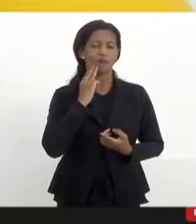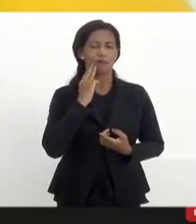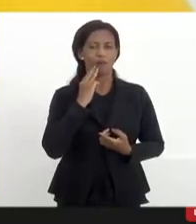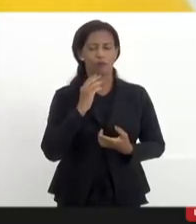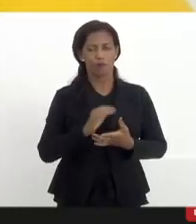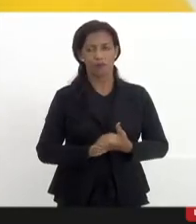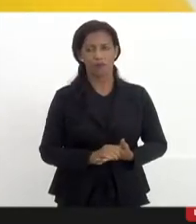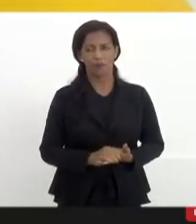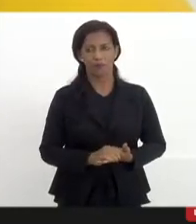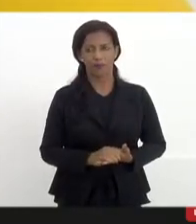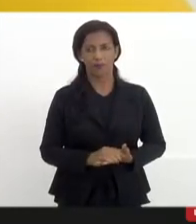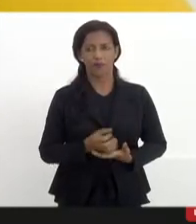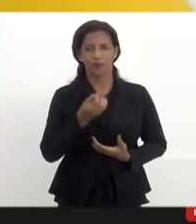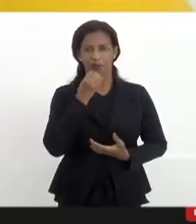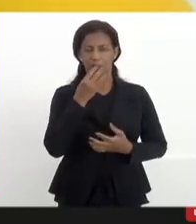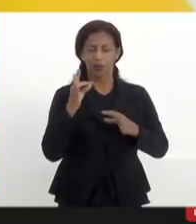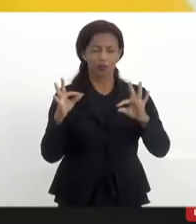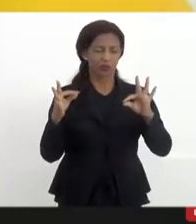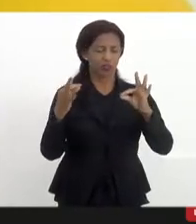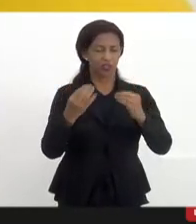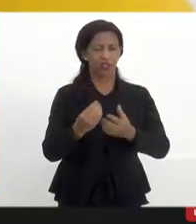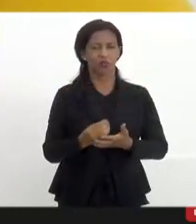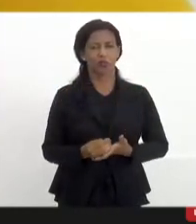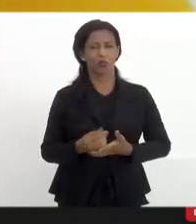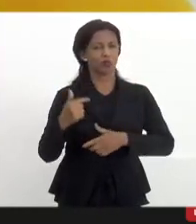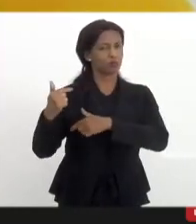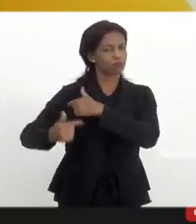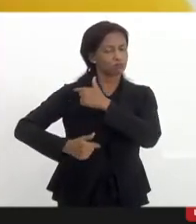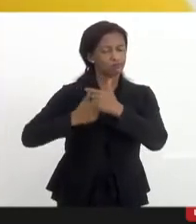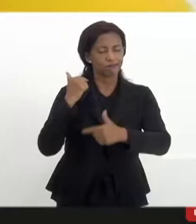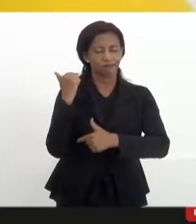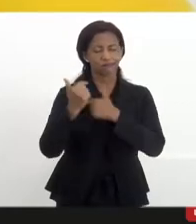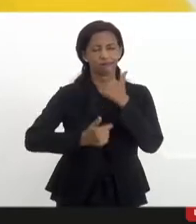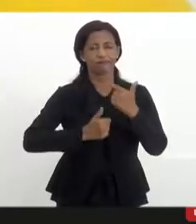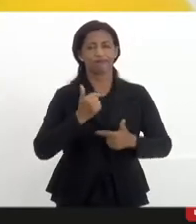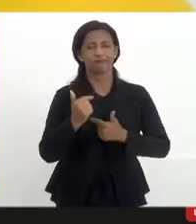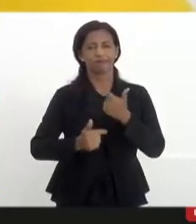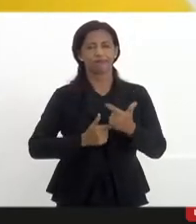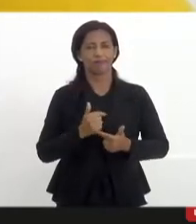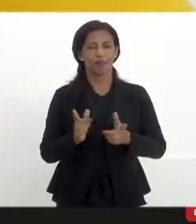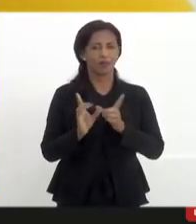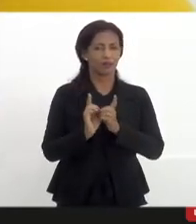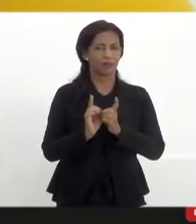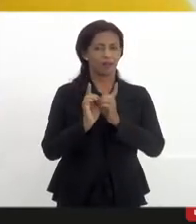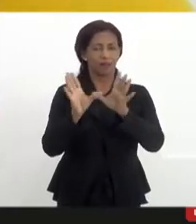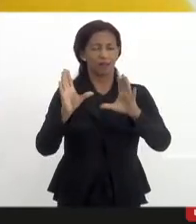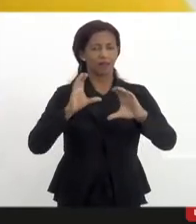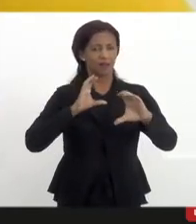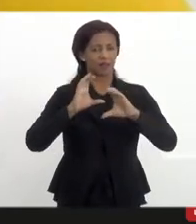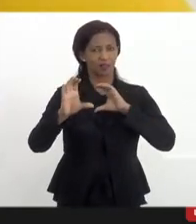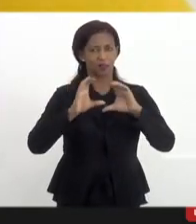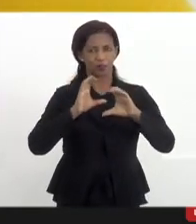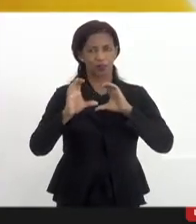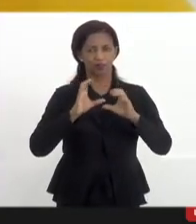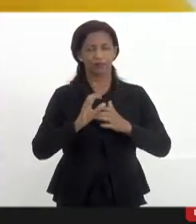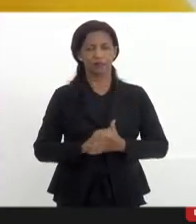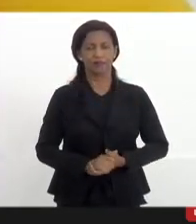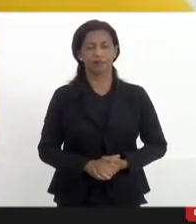Bom dia a todos e todos militantes, lutadores pela democratização da comunicação.